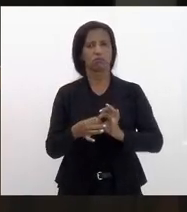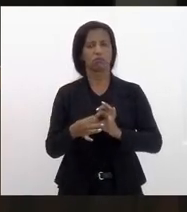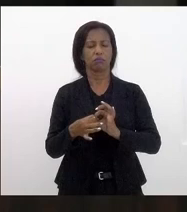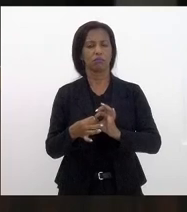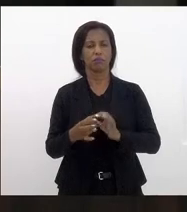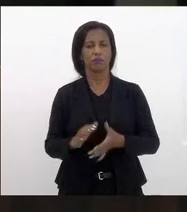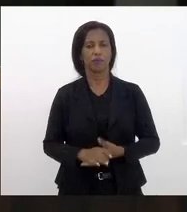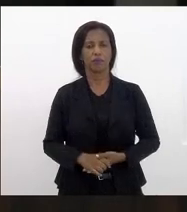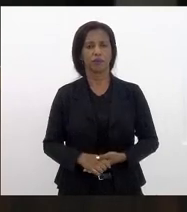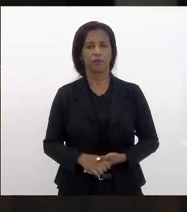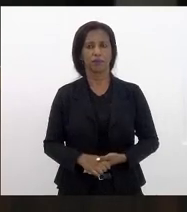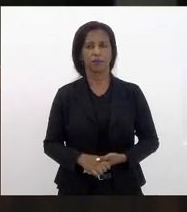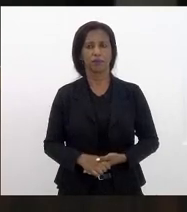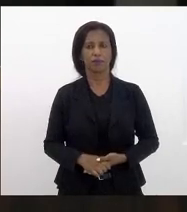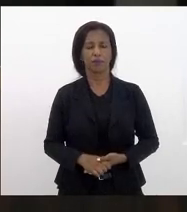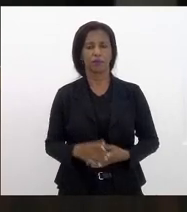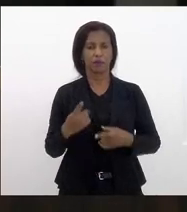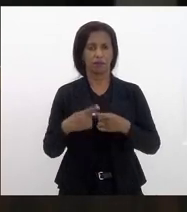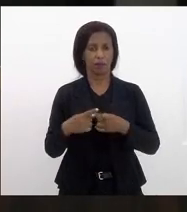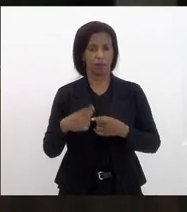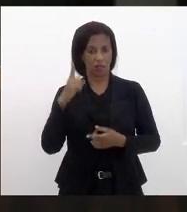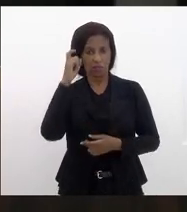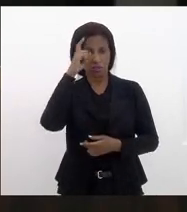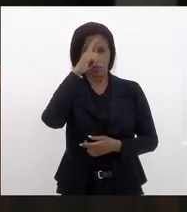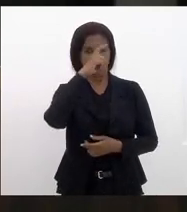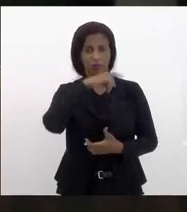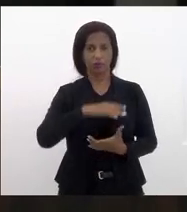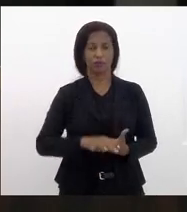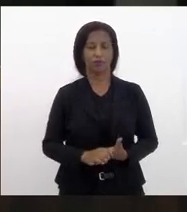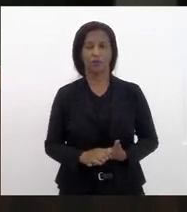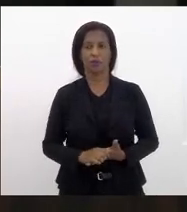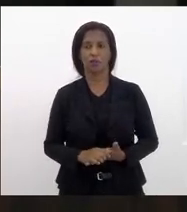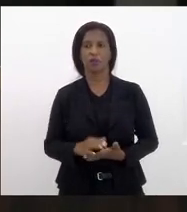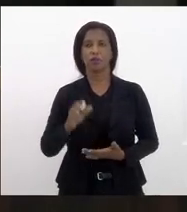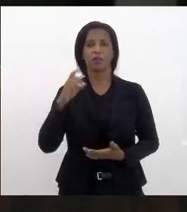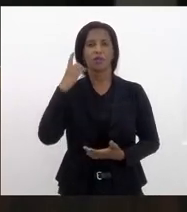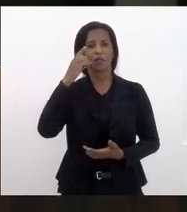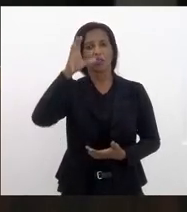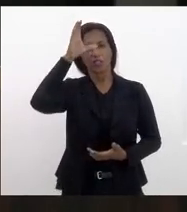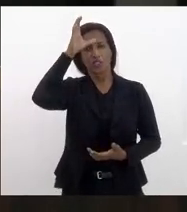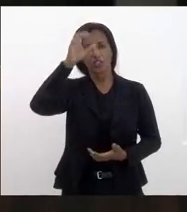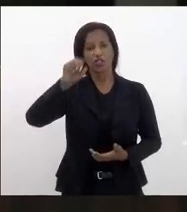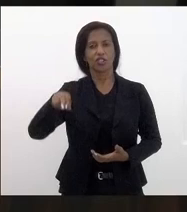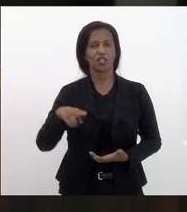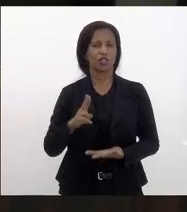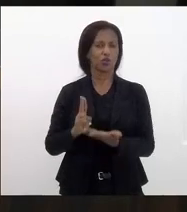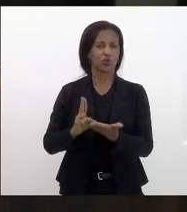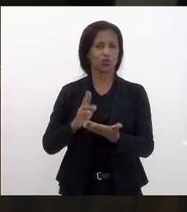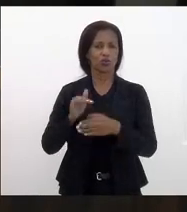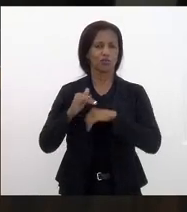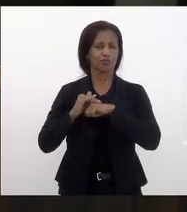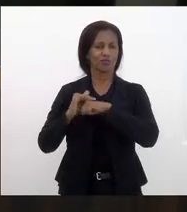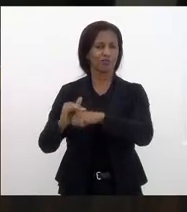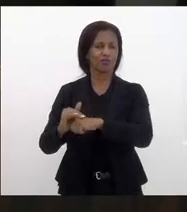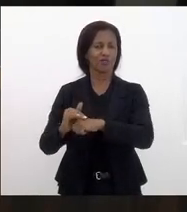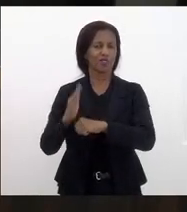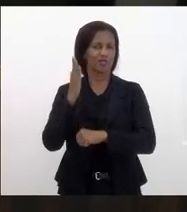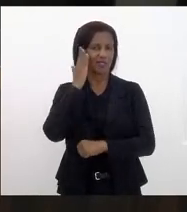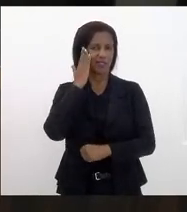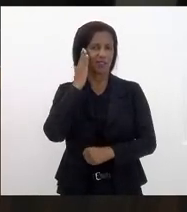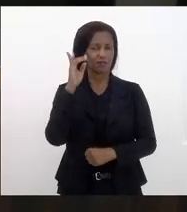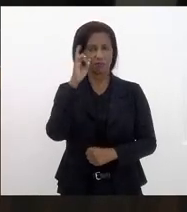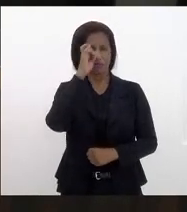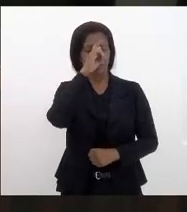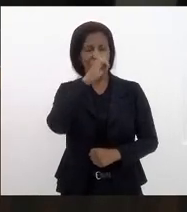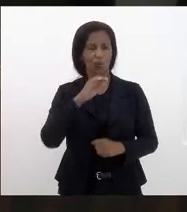Porque é muito difícil, e a deputada Tia Ju, a gente estava conversando aqui sobre isso, é muito difícil,